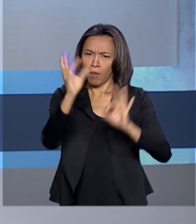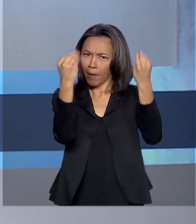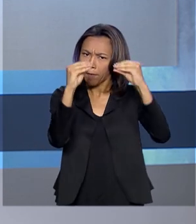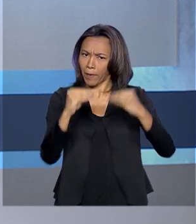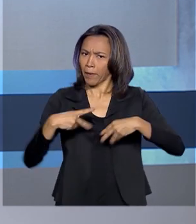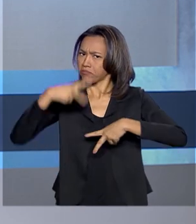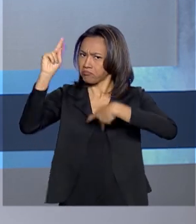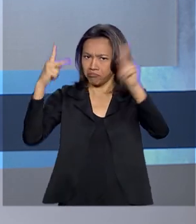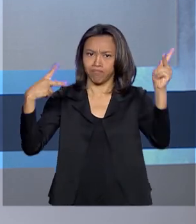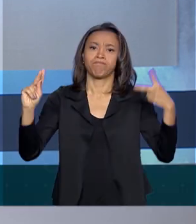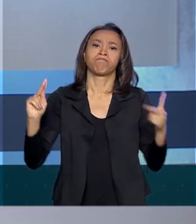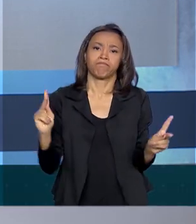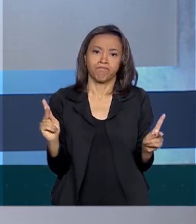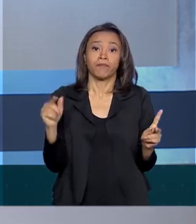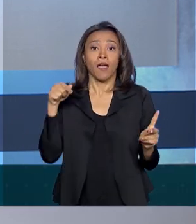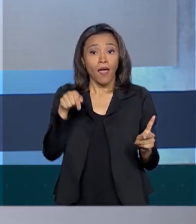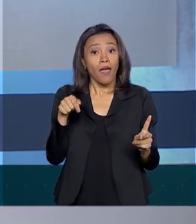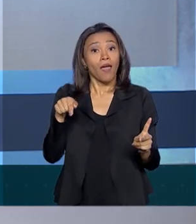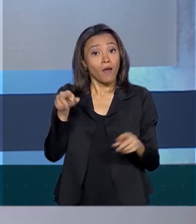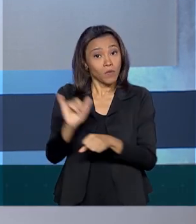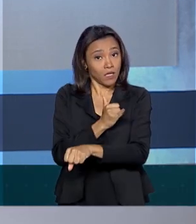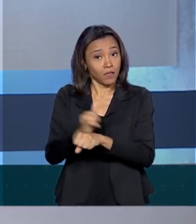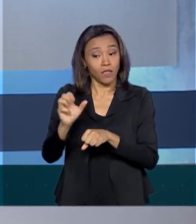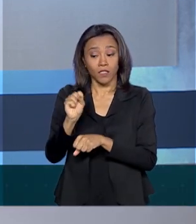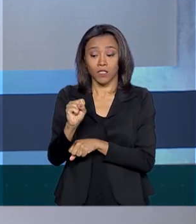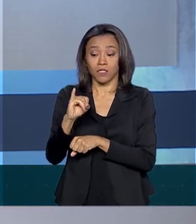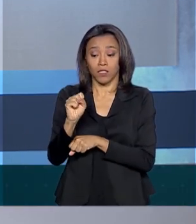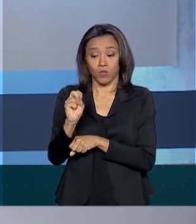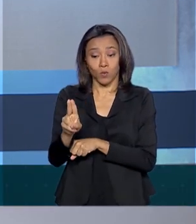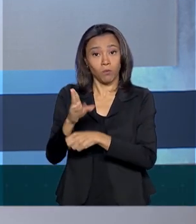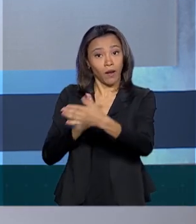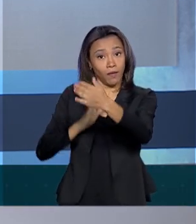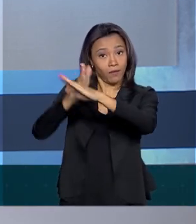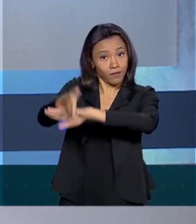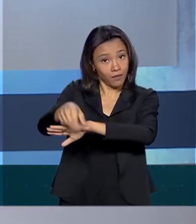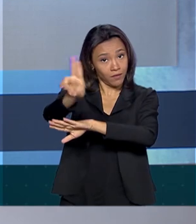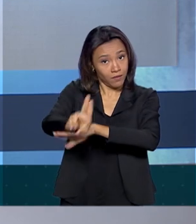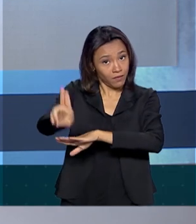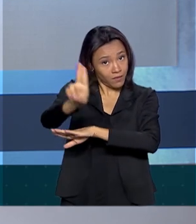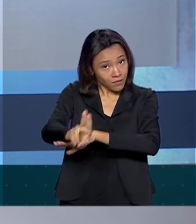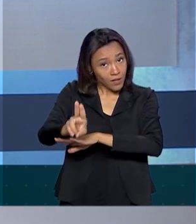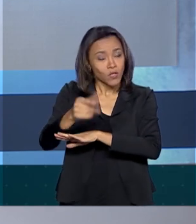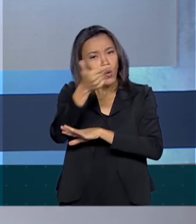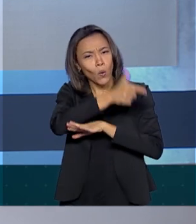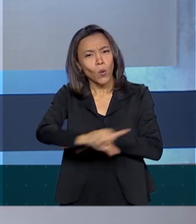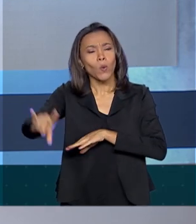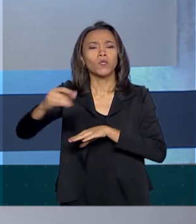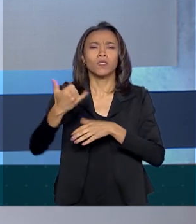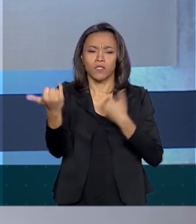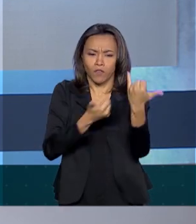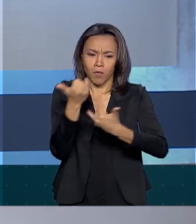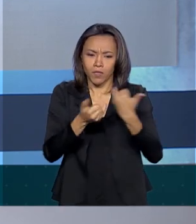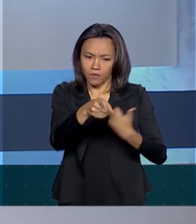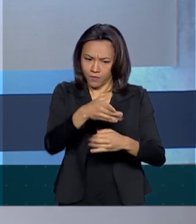SISU é uma das formas de ingresso à educação superior com a nota do Enem. Outras informações nos sites do SISU.